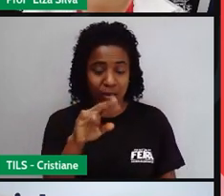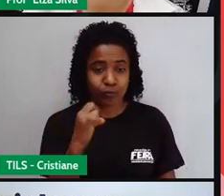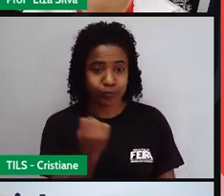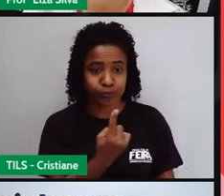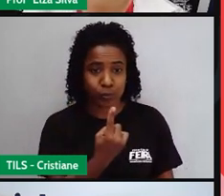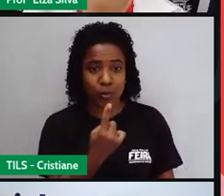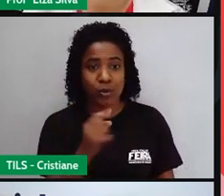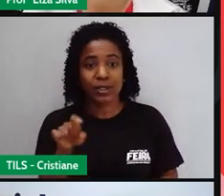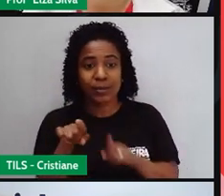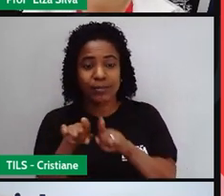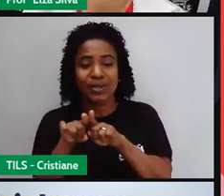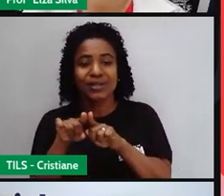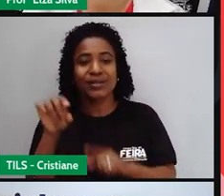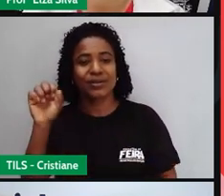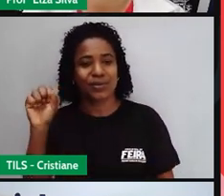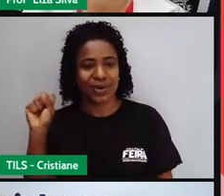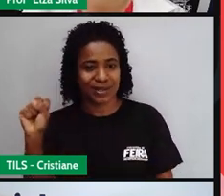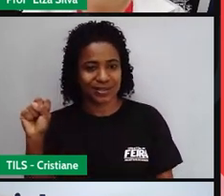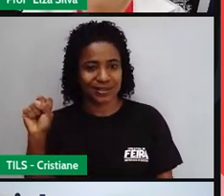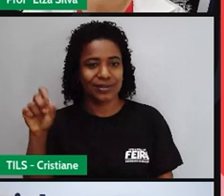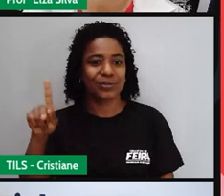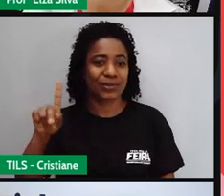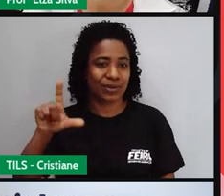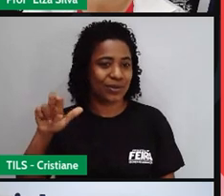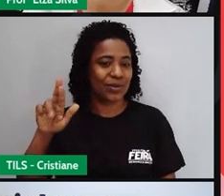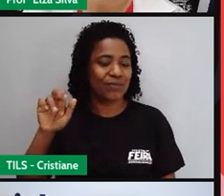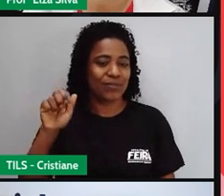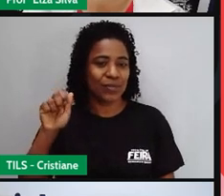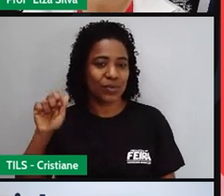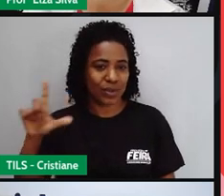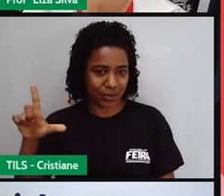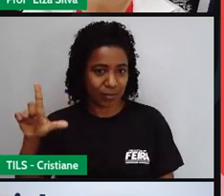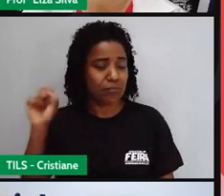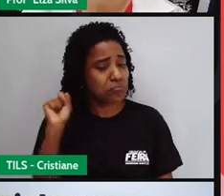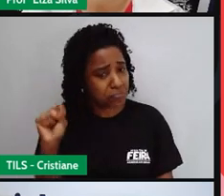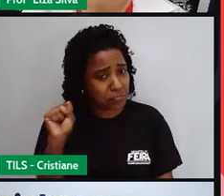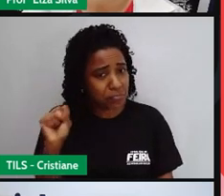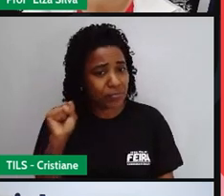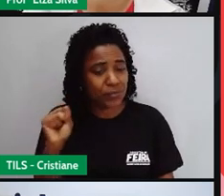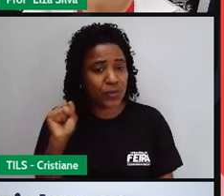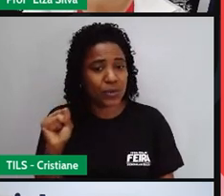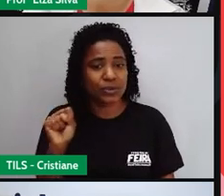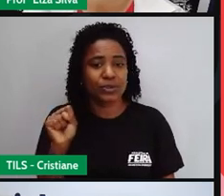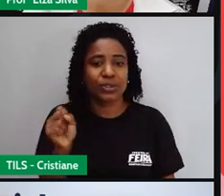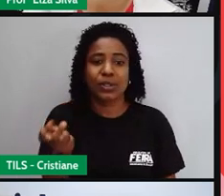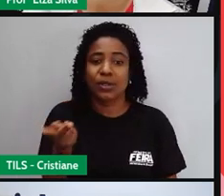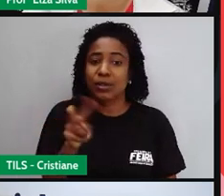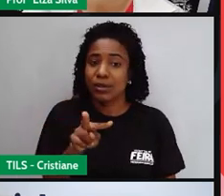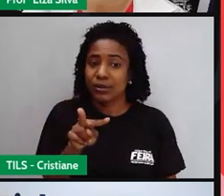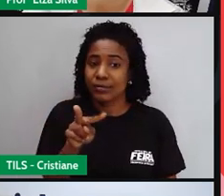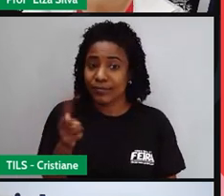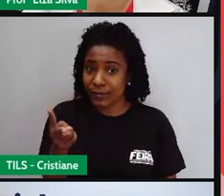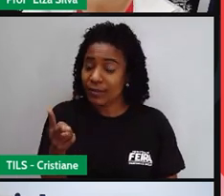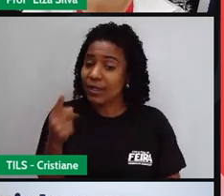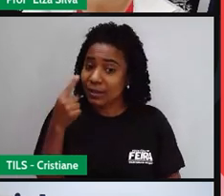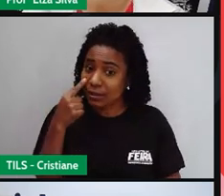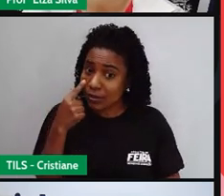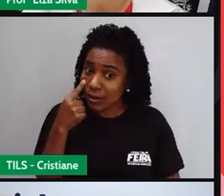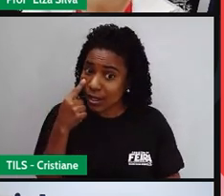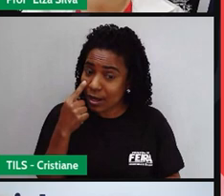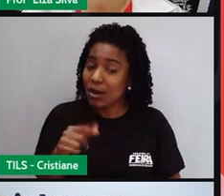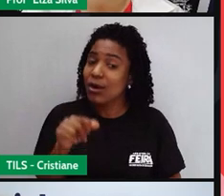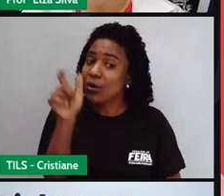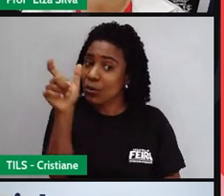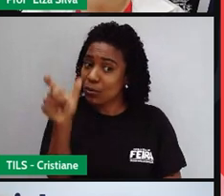mas o were, ele também pode ter essa situação, mas aí já o sujeito é o We, então vai tá no